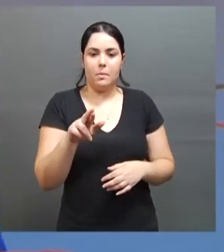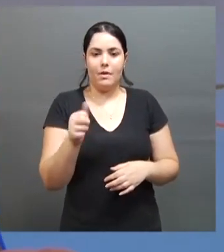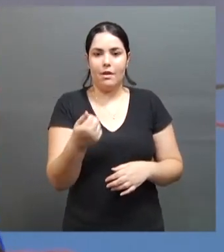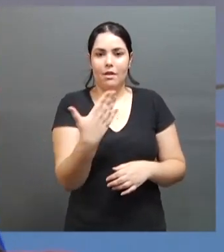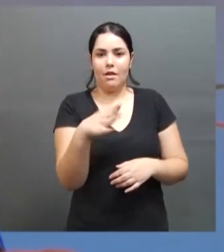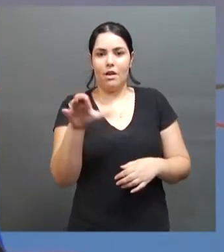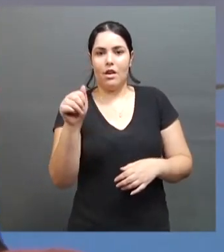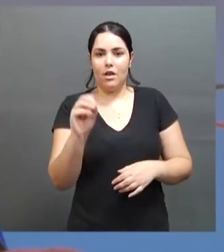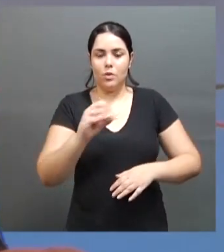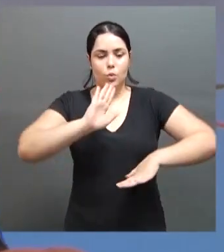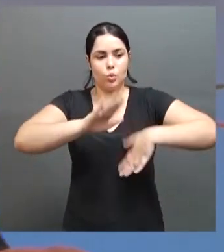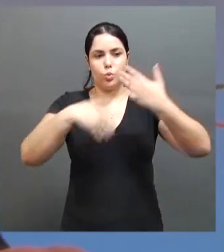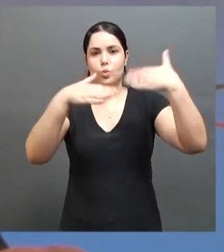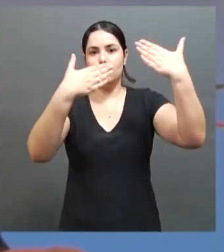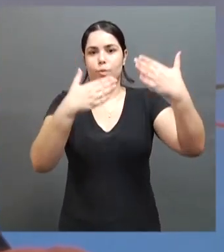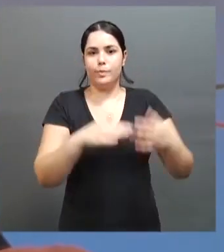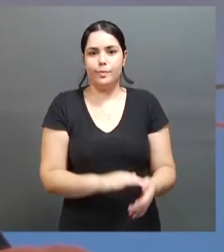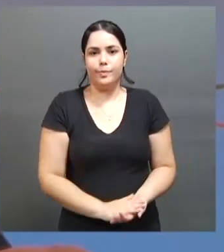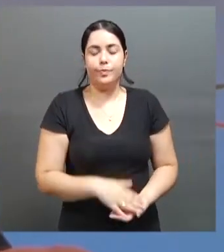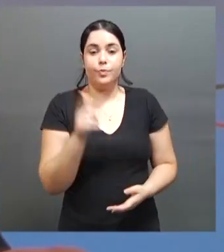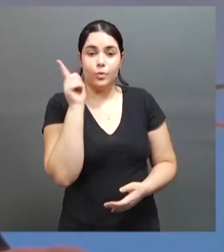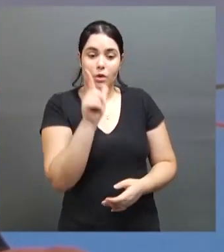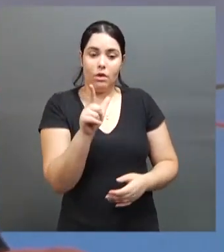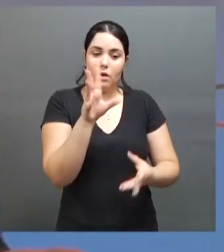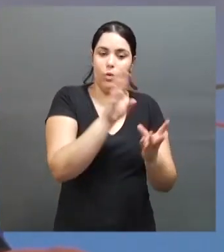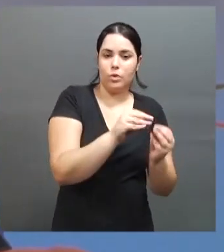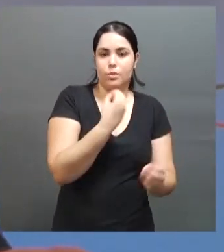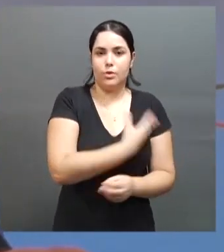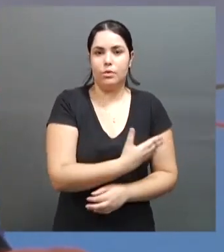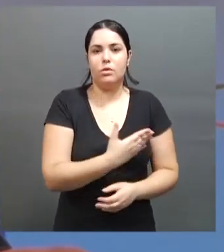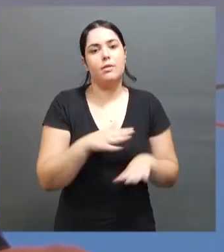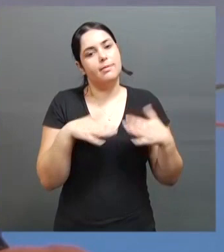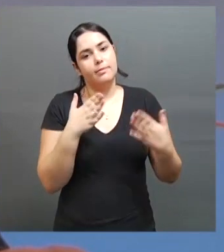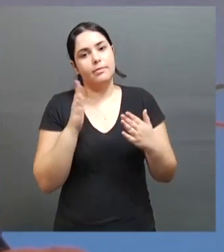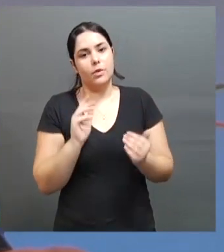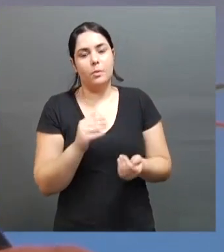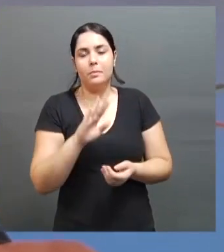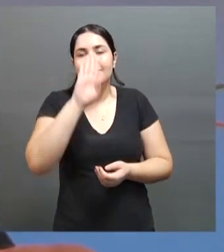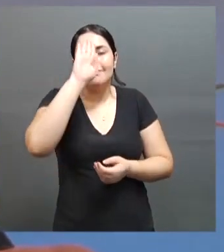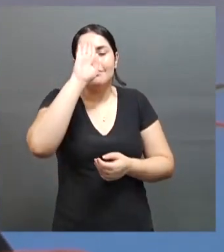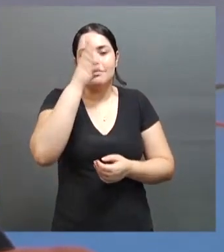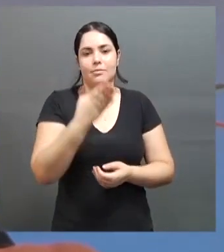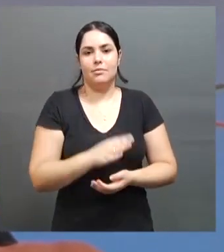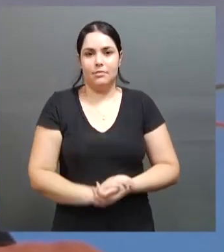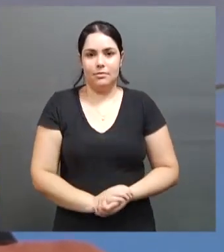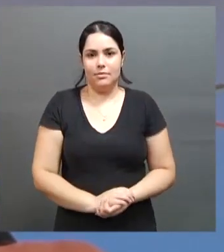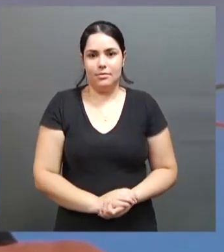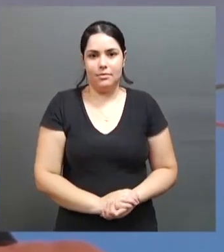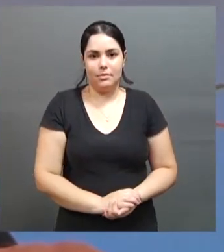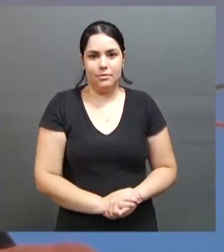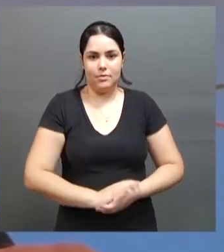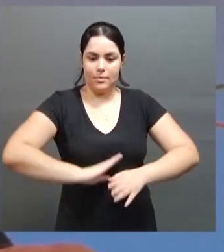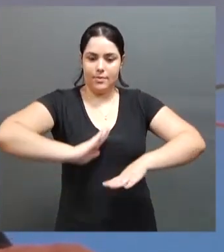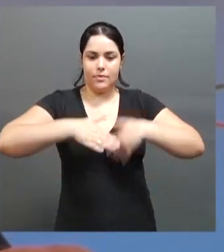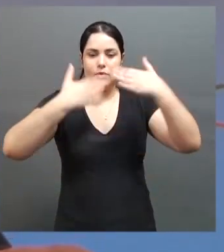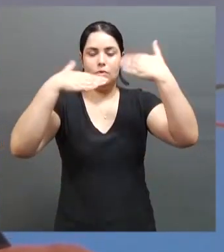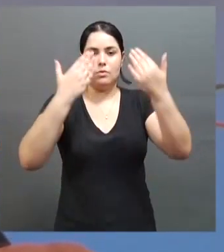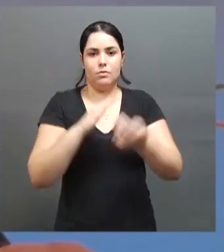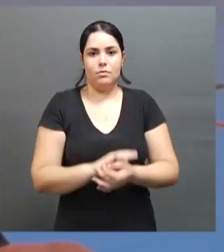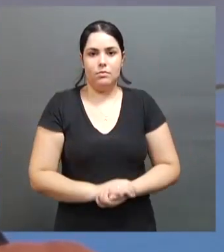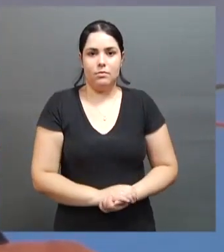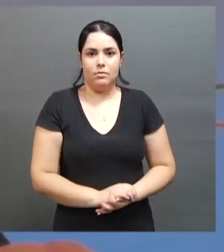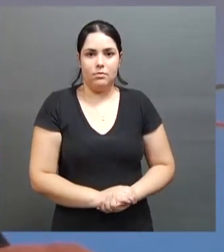supera cada vez mais que você consegue um bom resultado. Então acho que esse é o fundamental, né? O crescimento, a evolução